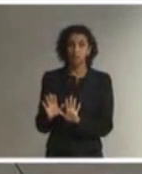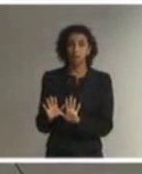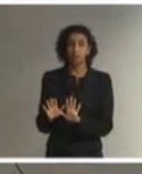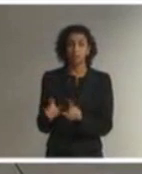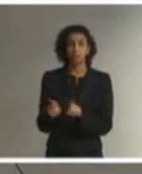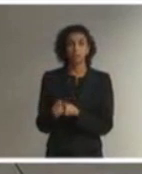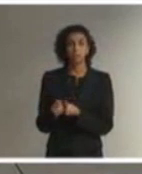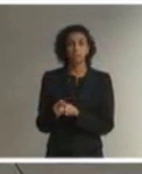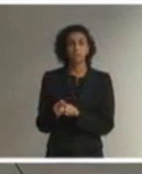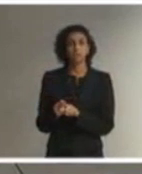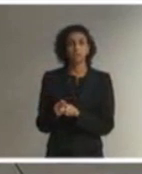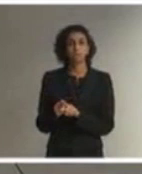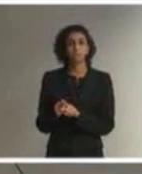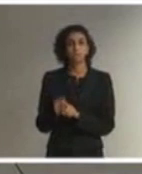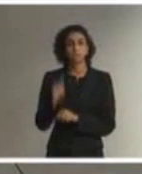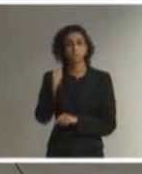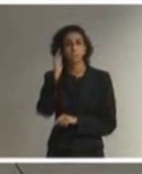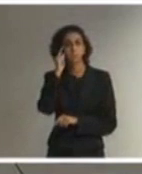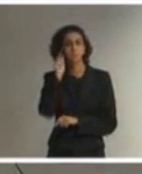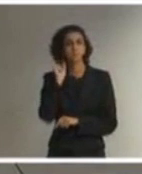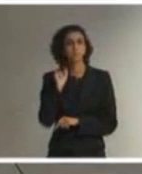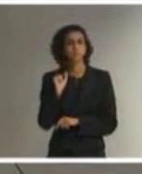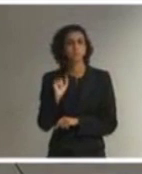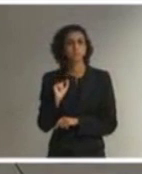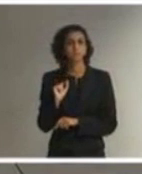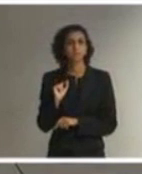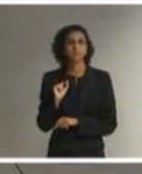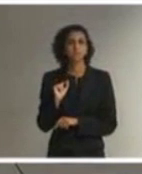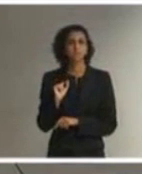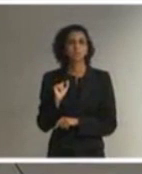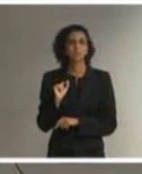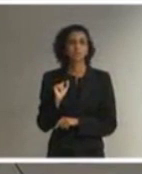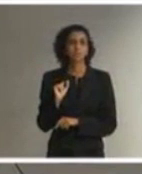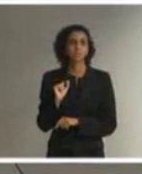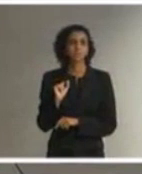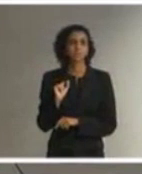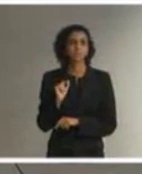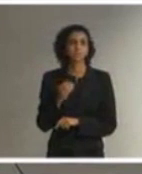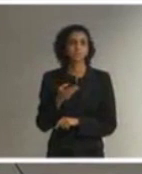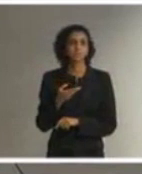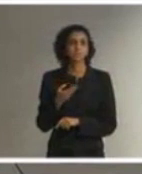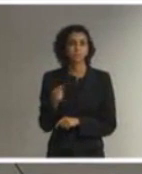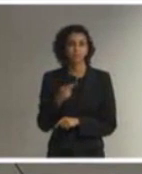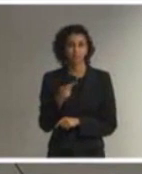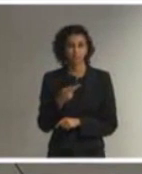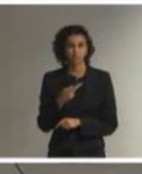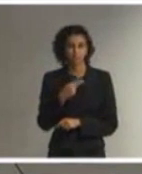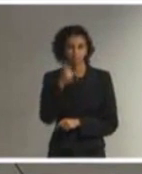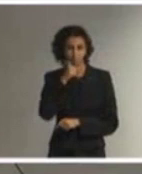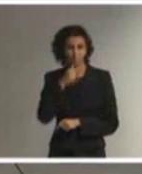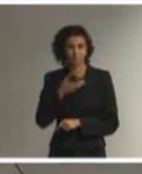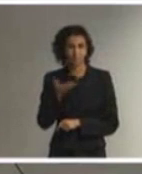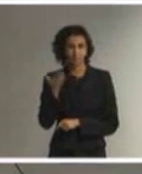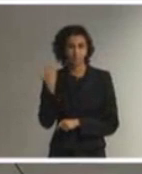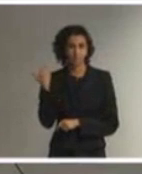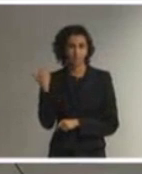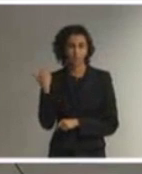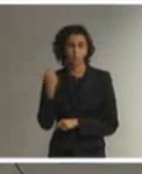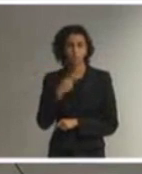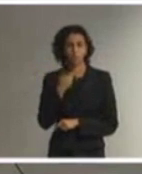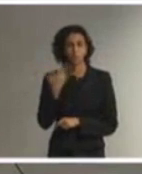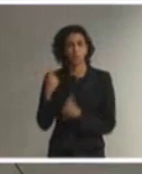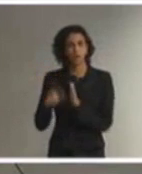consideração o que as colegas Eugênia Gonzaga e Maria Aparecida Gugel falaram sobre a questão das